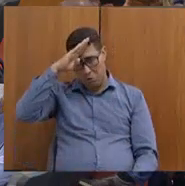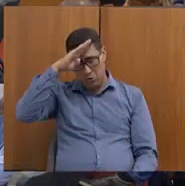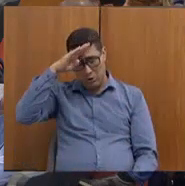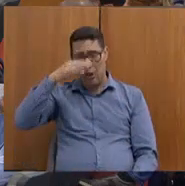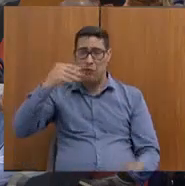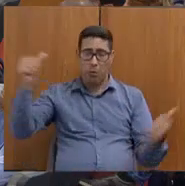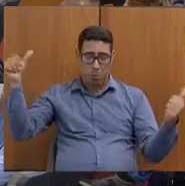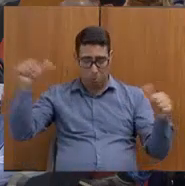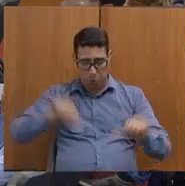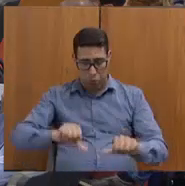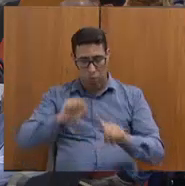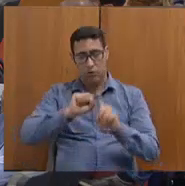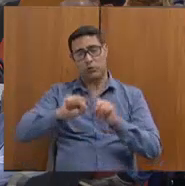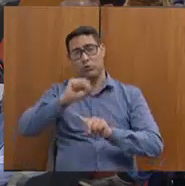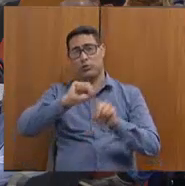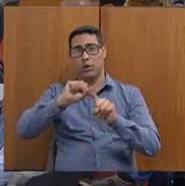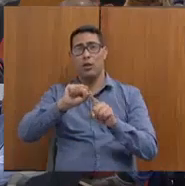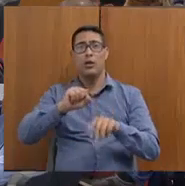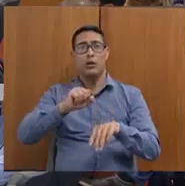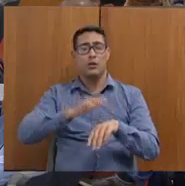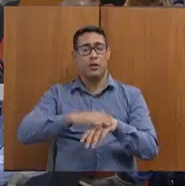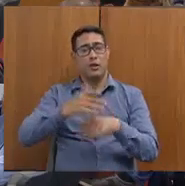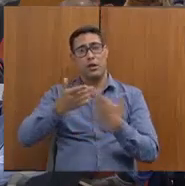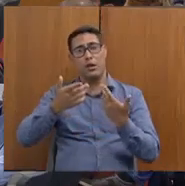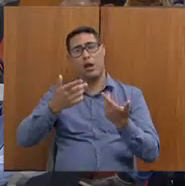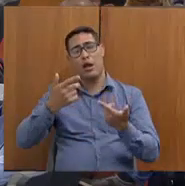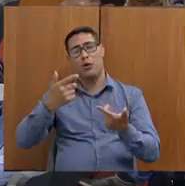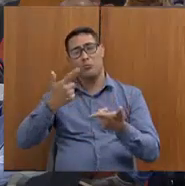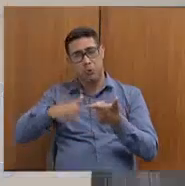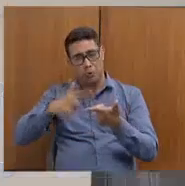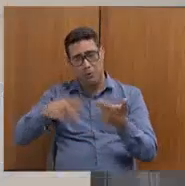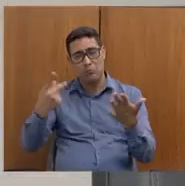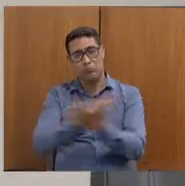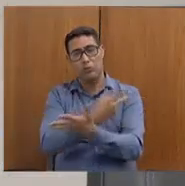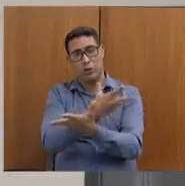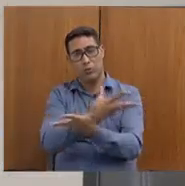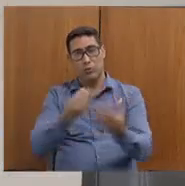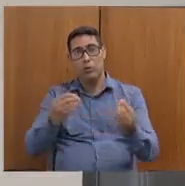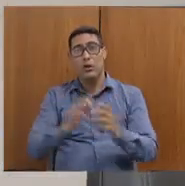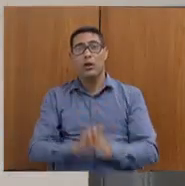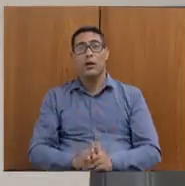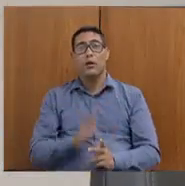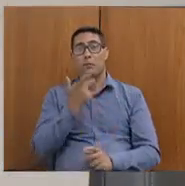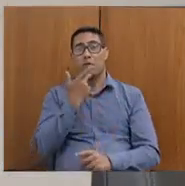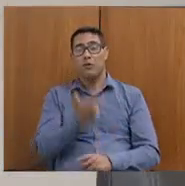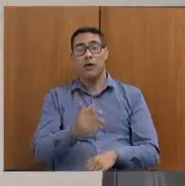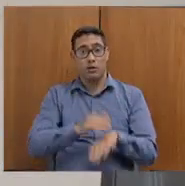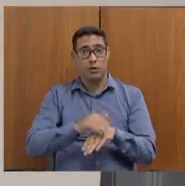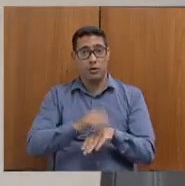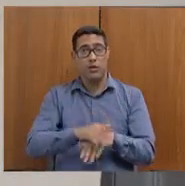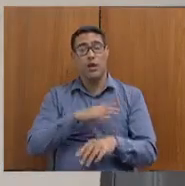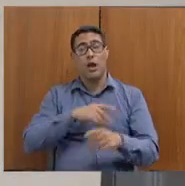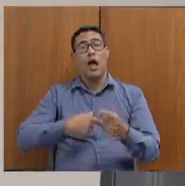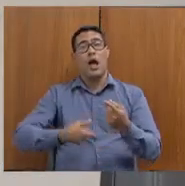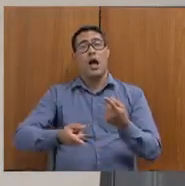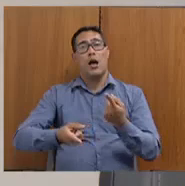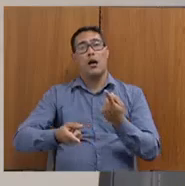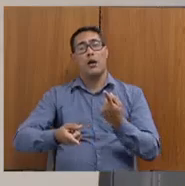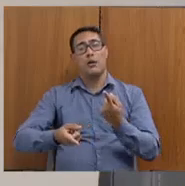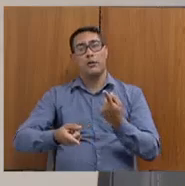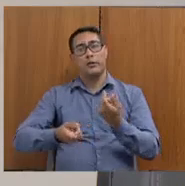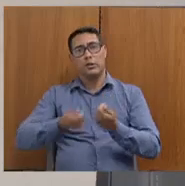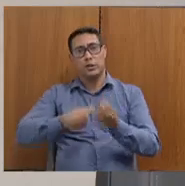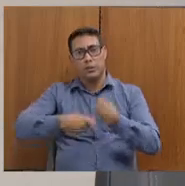desfinanciamento do setor aconteceu muito por isso. Mas eu falo que a administração, ela pode, em alguns casos,